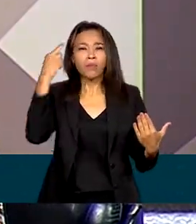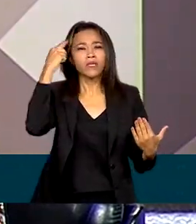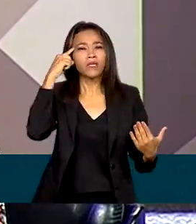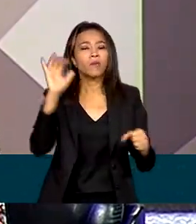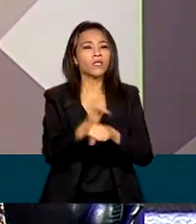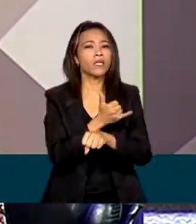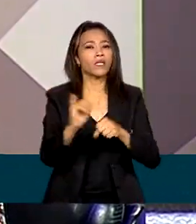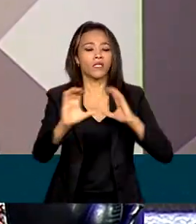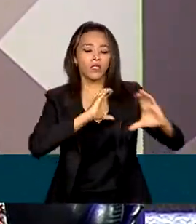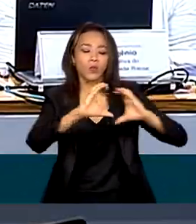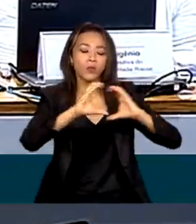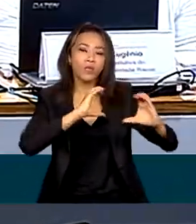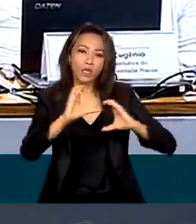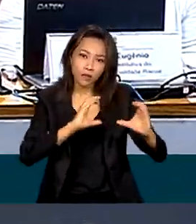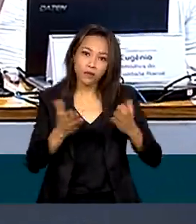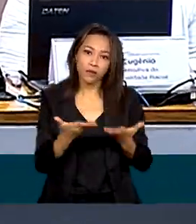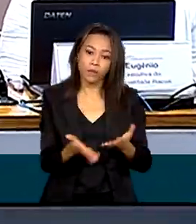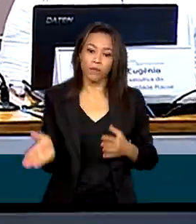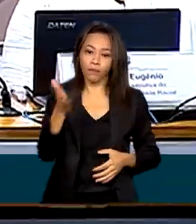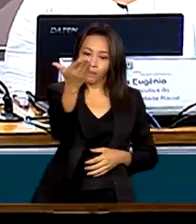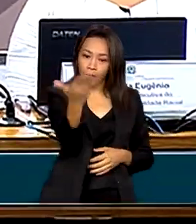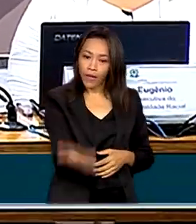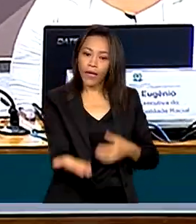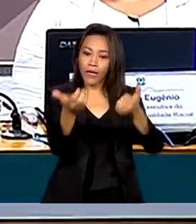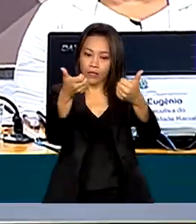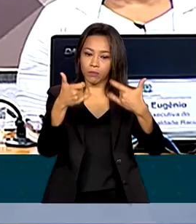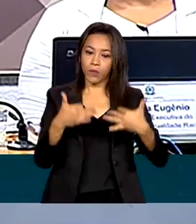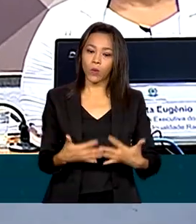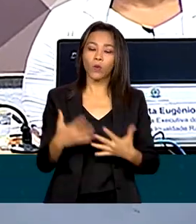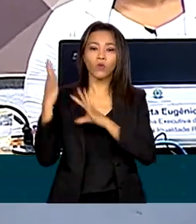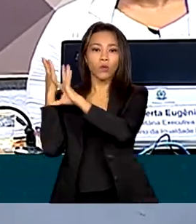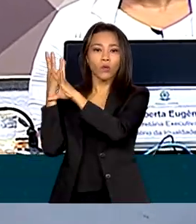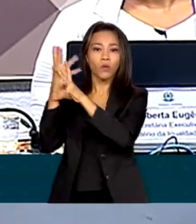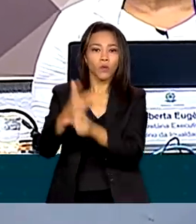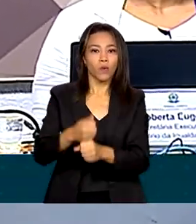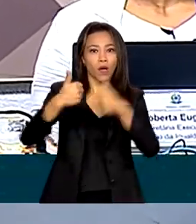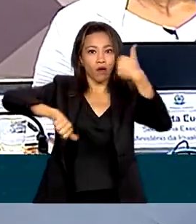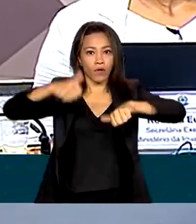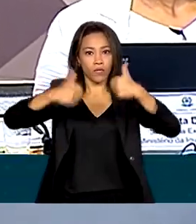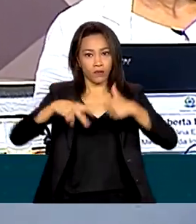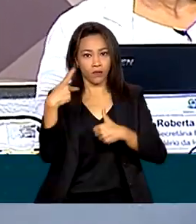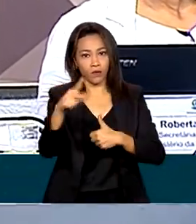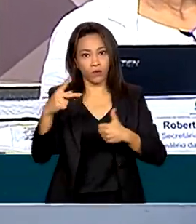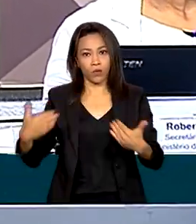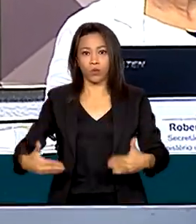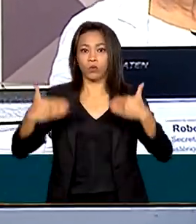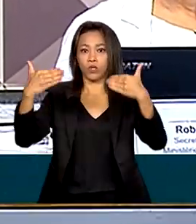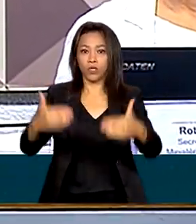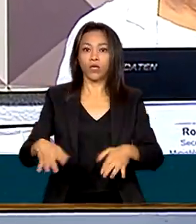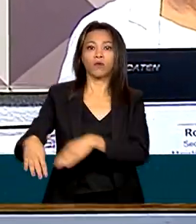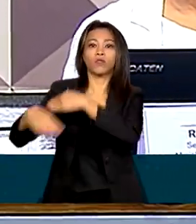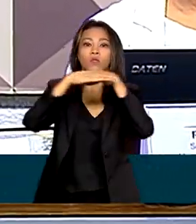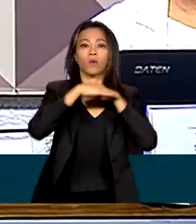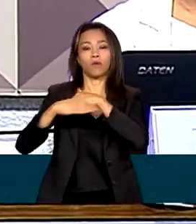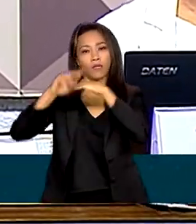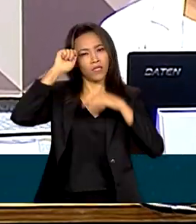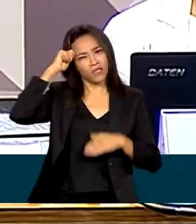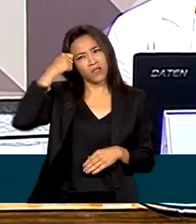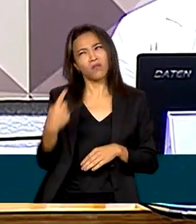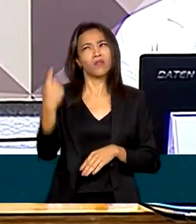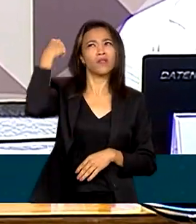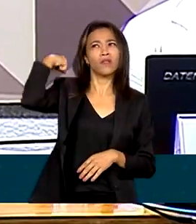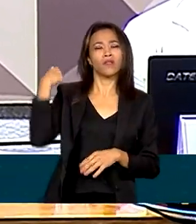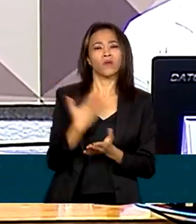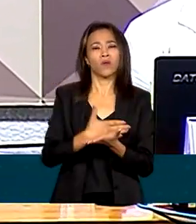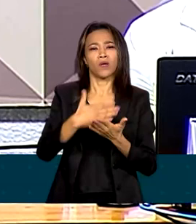perpassa também por isso. Aniele Franco fez ainda um balanço sobre as ações do Ministério da Igualdade Racial desde o início do ano